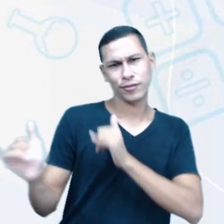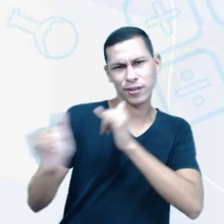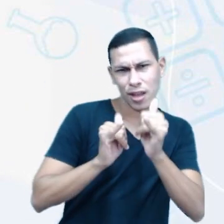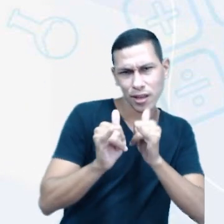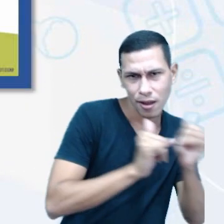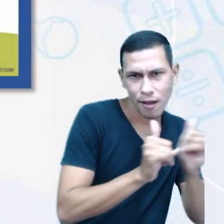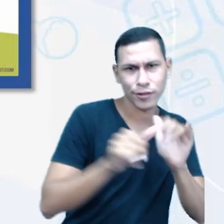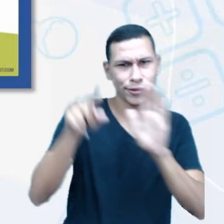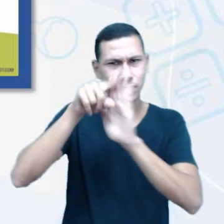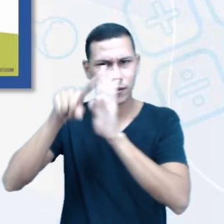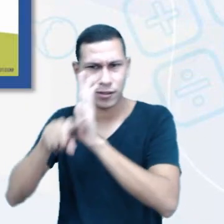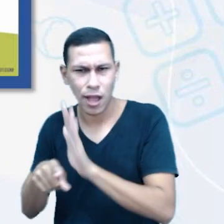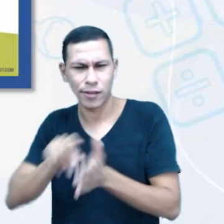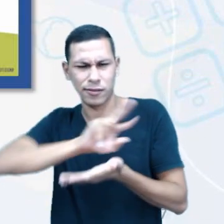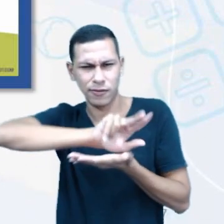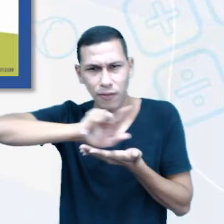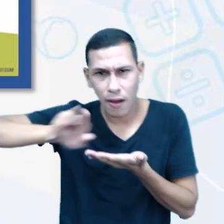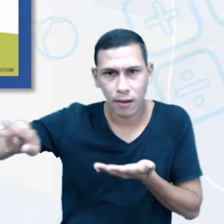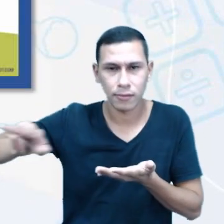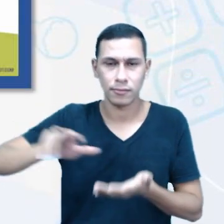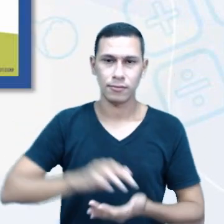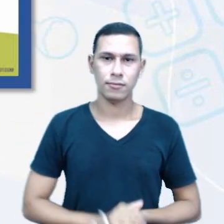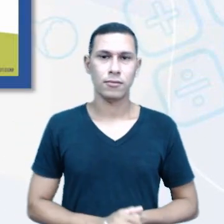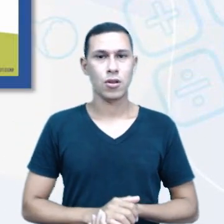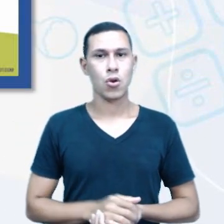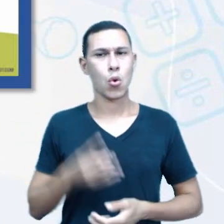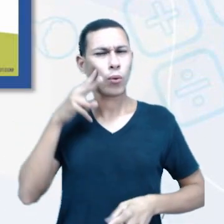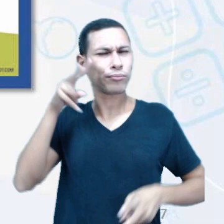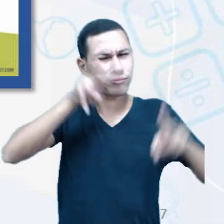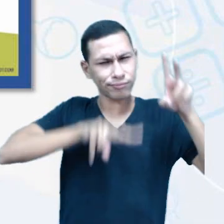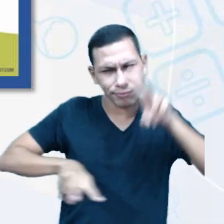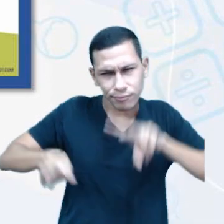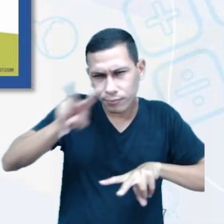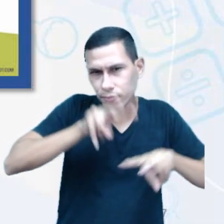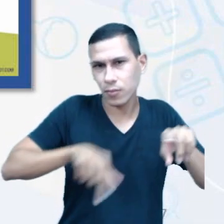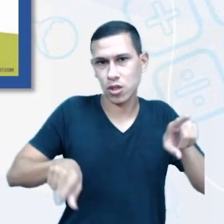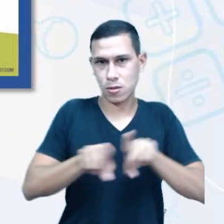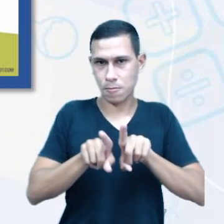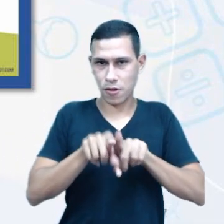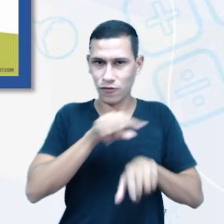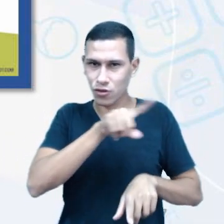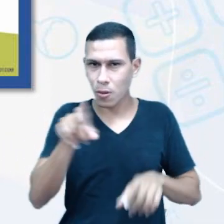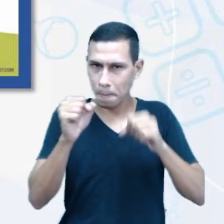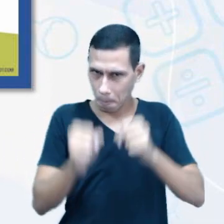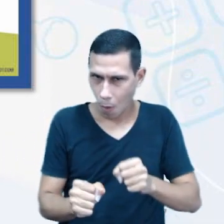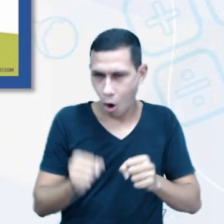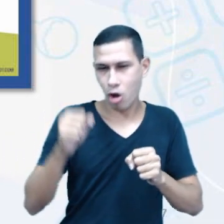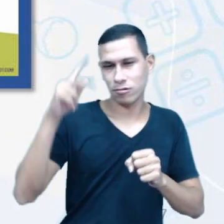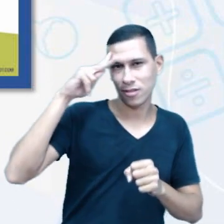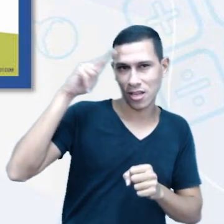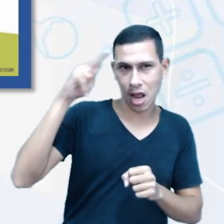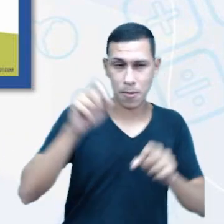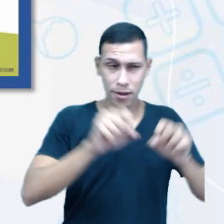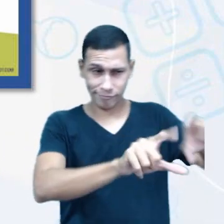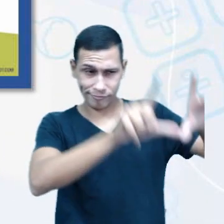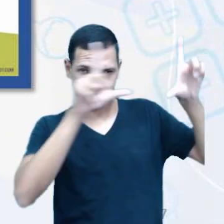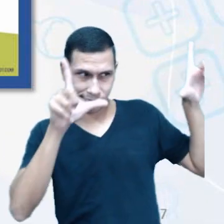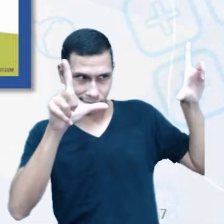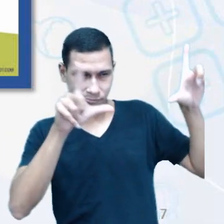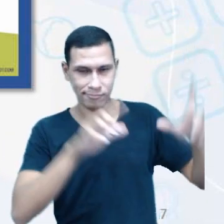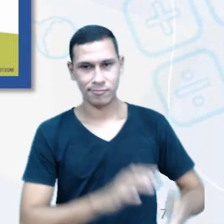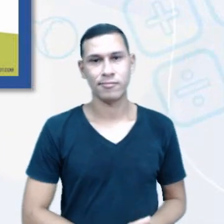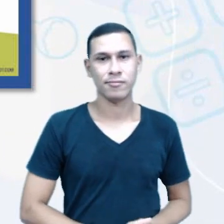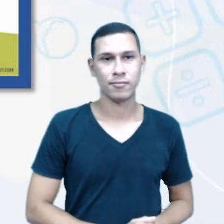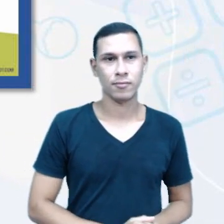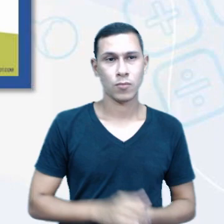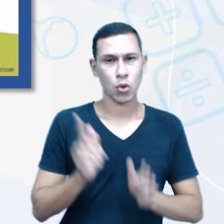diversos. Também observamos, como vocês podem recapitular e observar bem aqui na tela, que